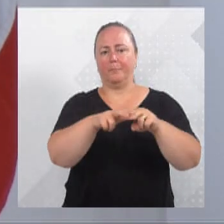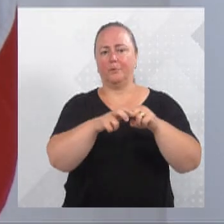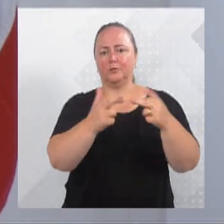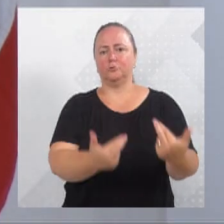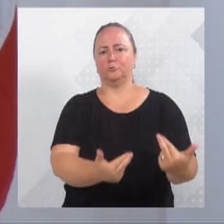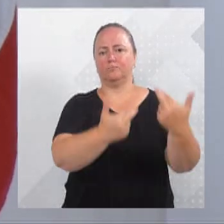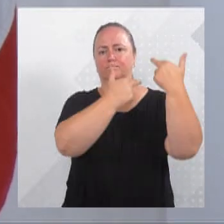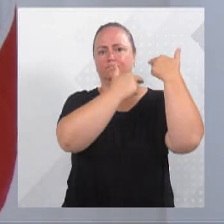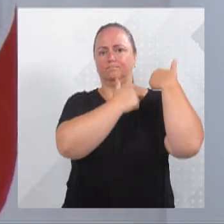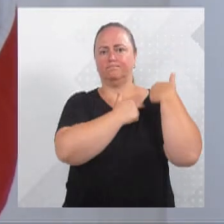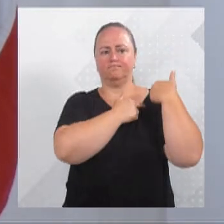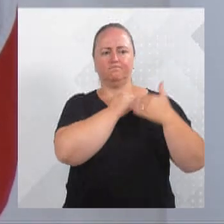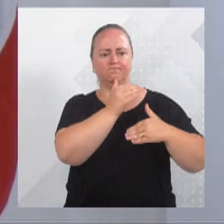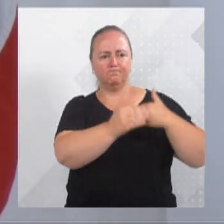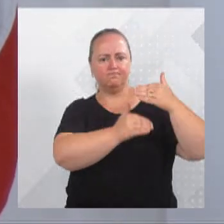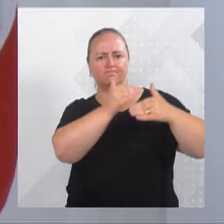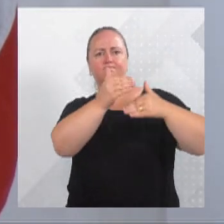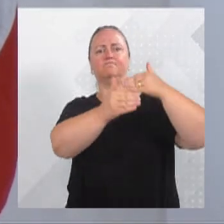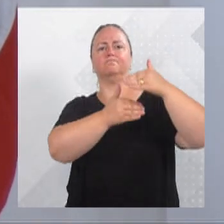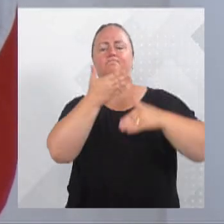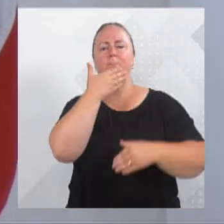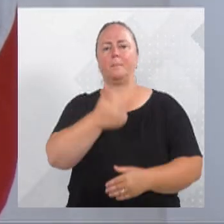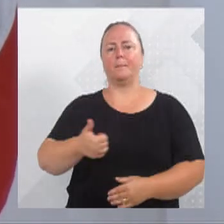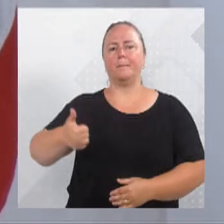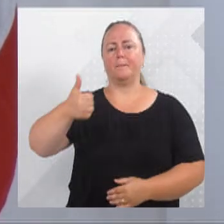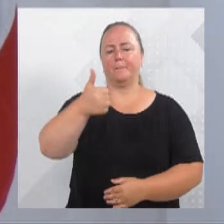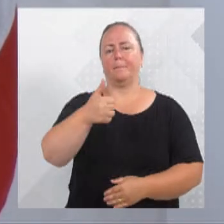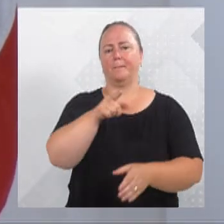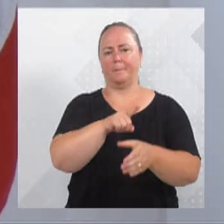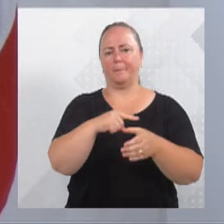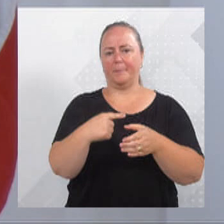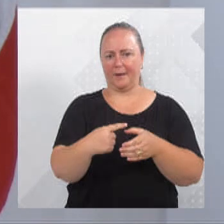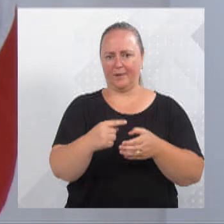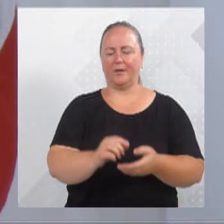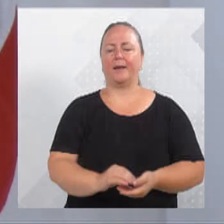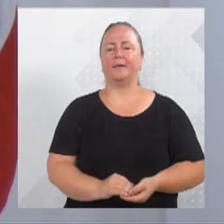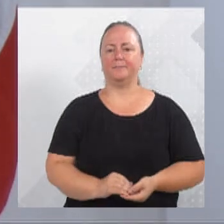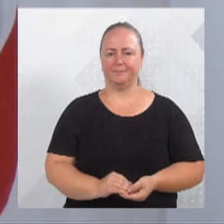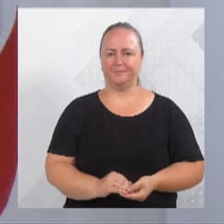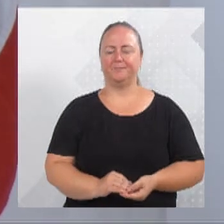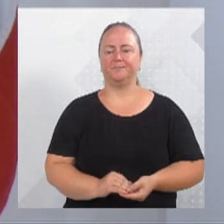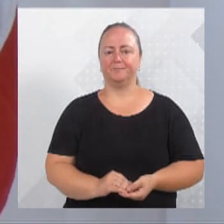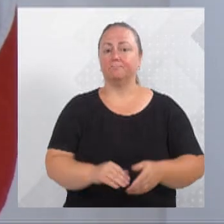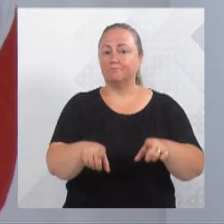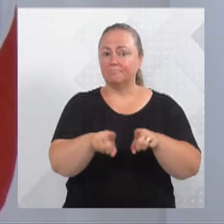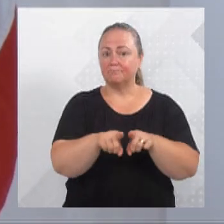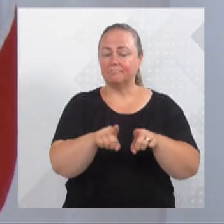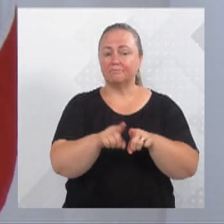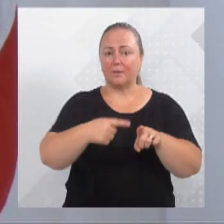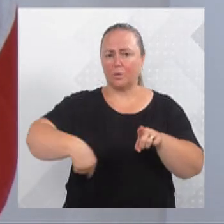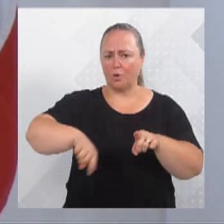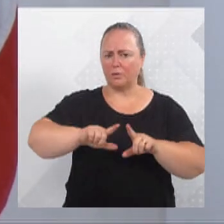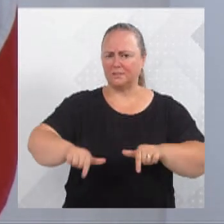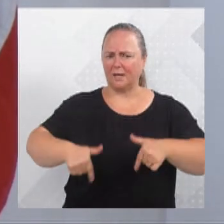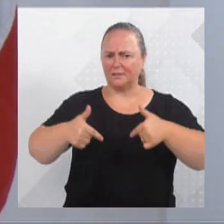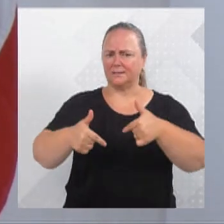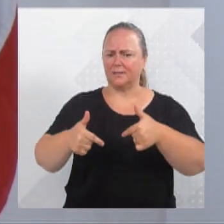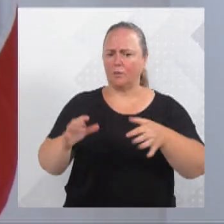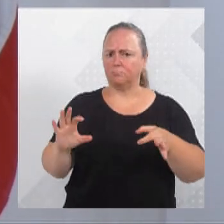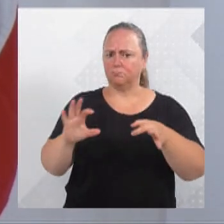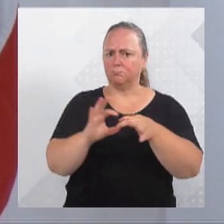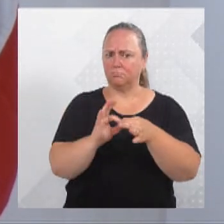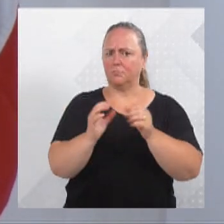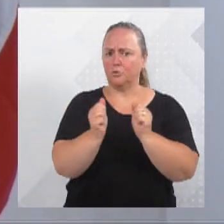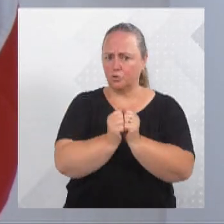pavimentar o futuro ainda melhor de uma cidade e ali, fruto das nossas ações em conjunto, nós investimos, estamos investindo